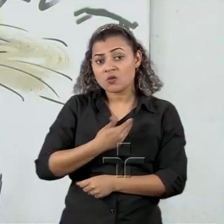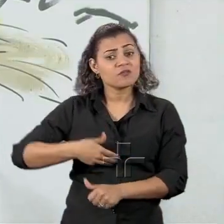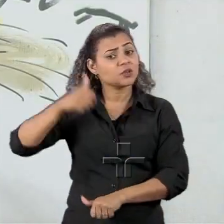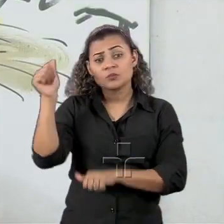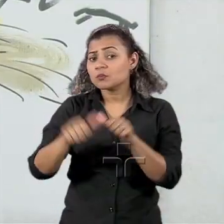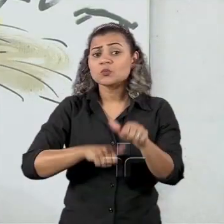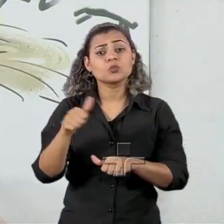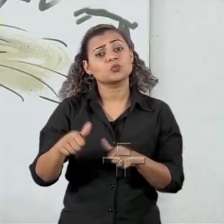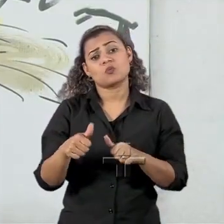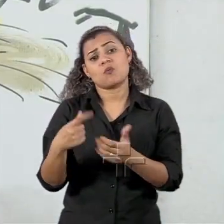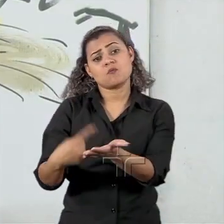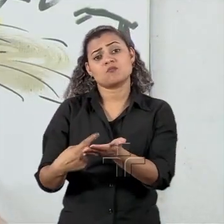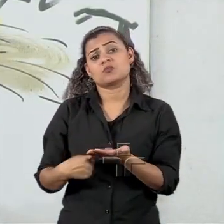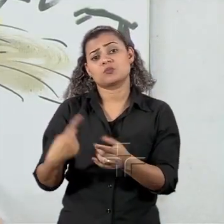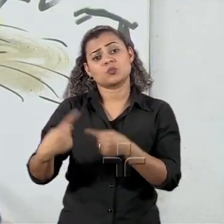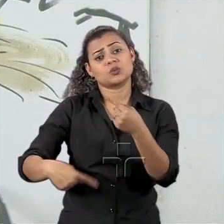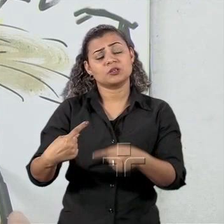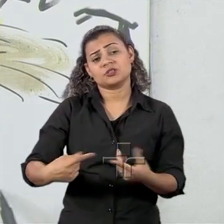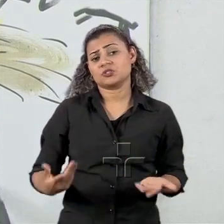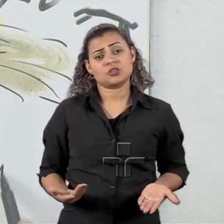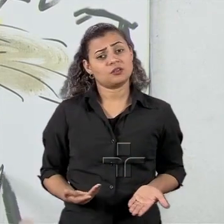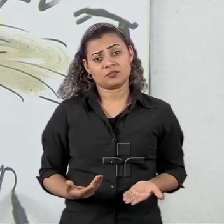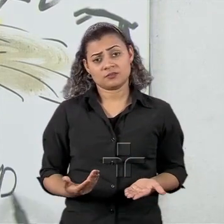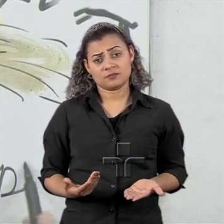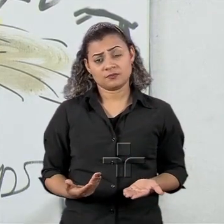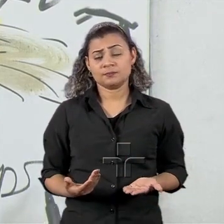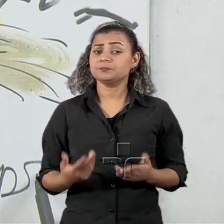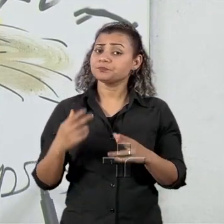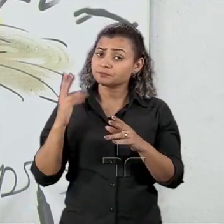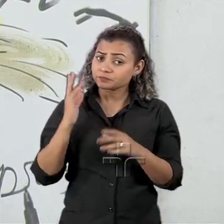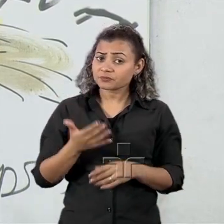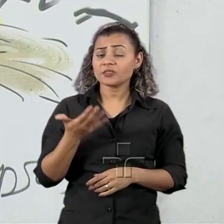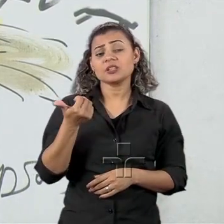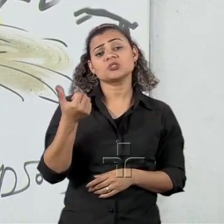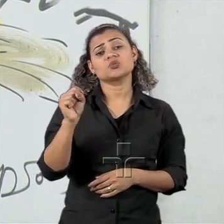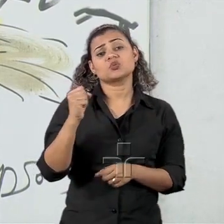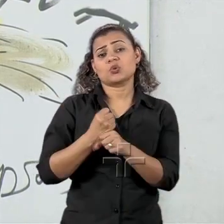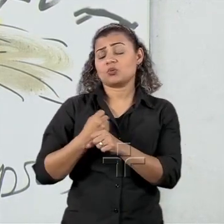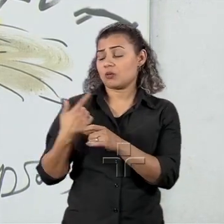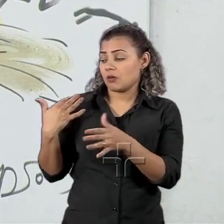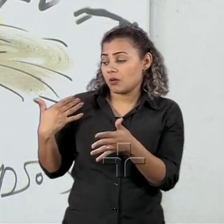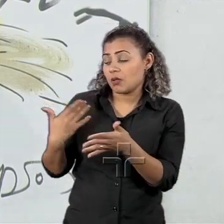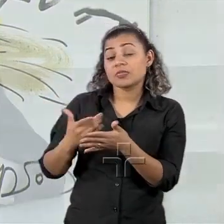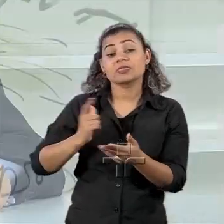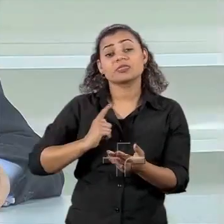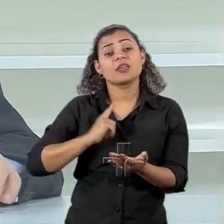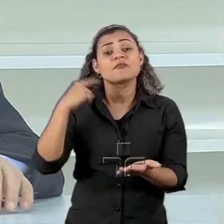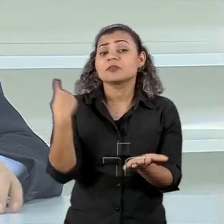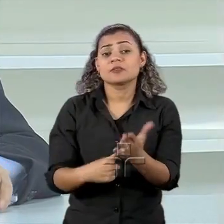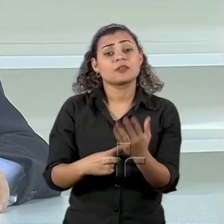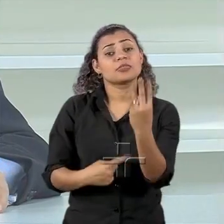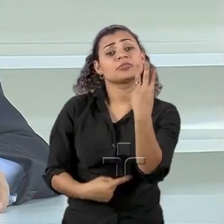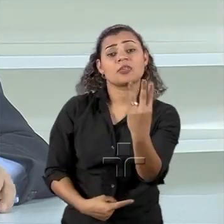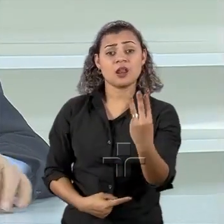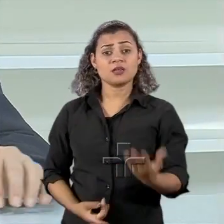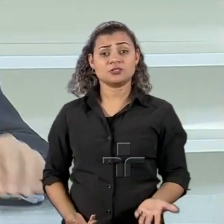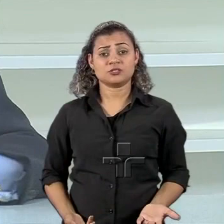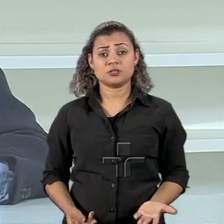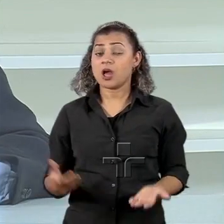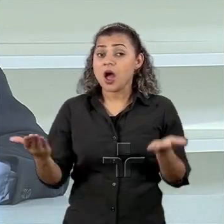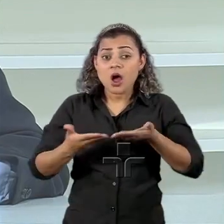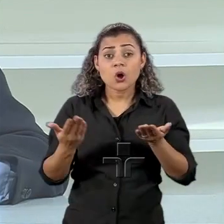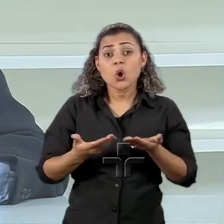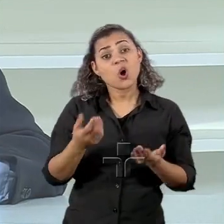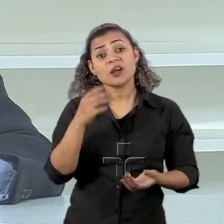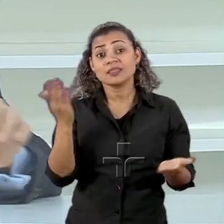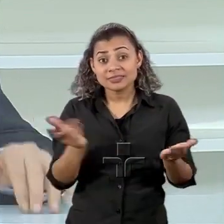negociação comercial. Como eu disse, nos últimos oito anos nós fizemos três acordos. Agora nós estamos negociando cinco ou